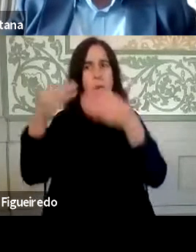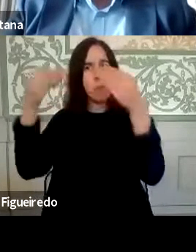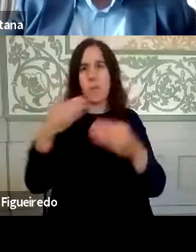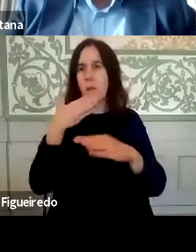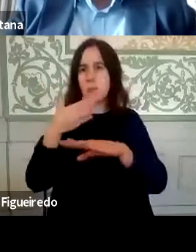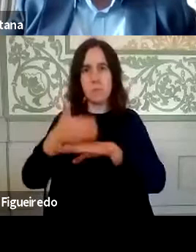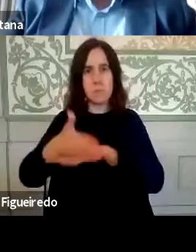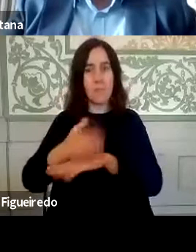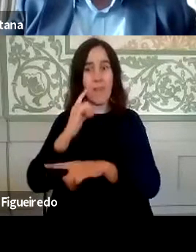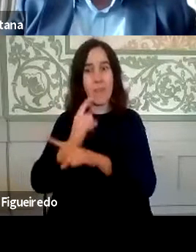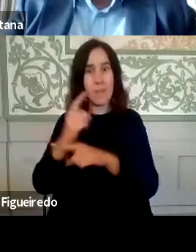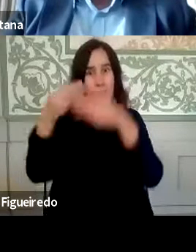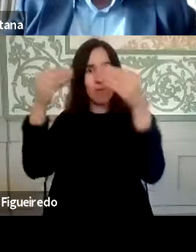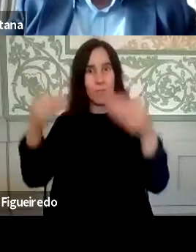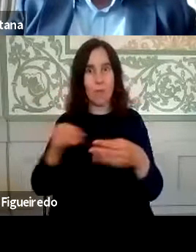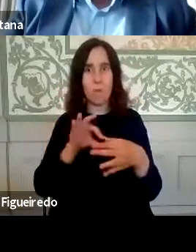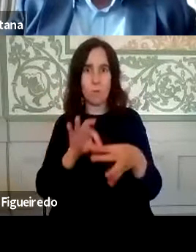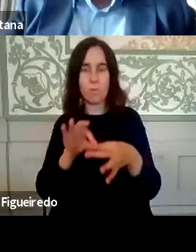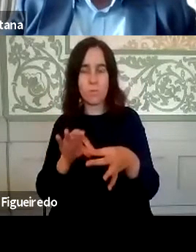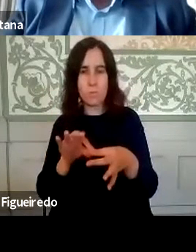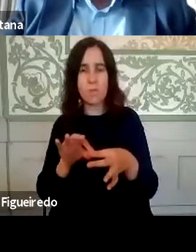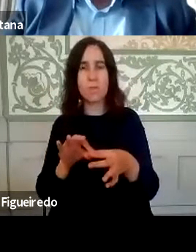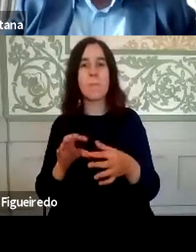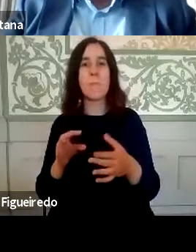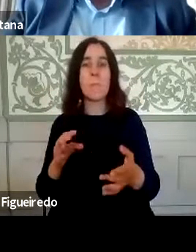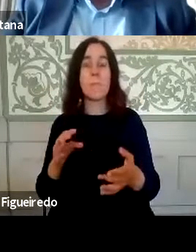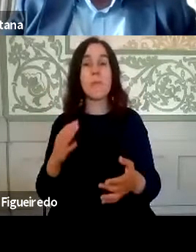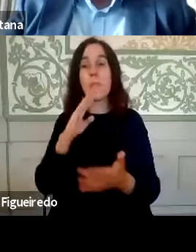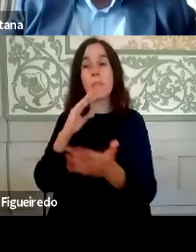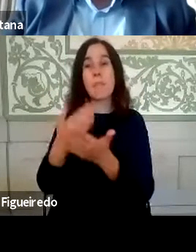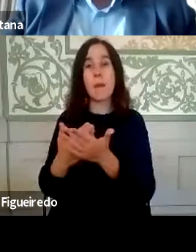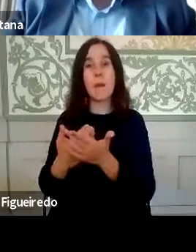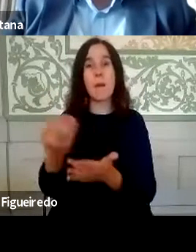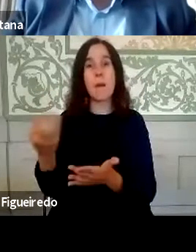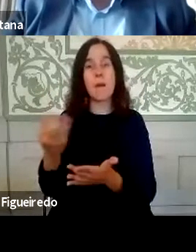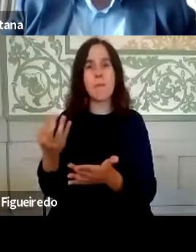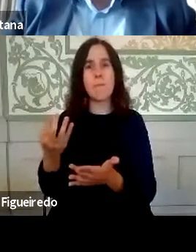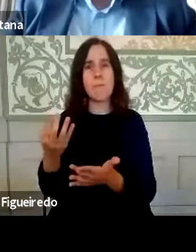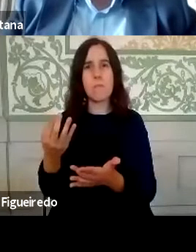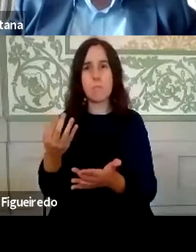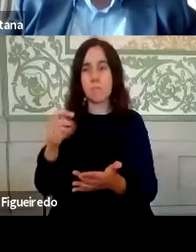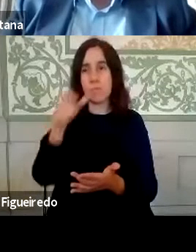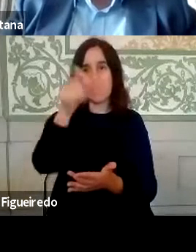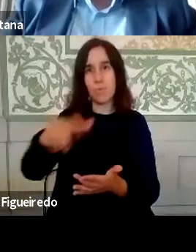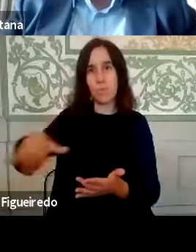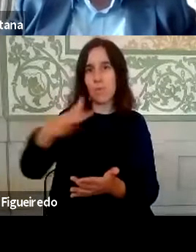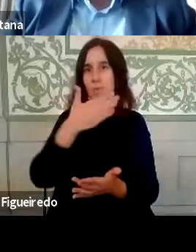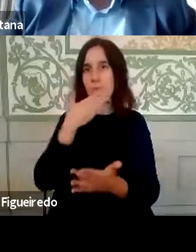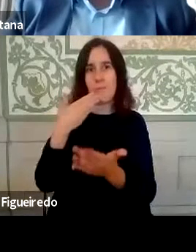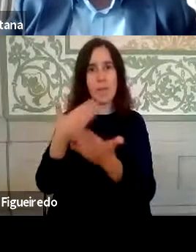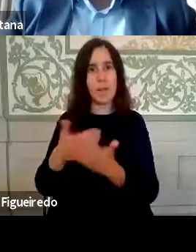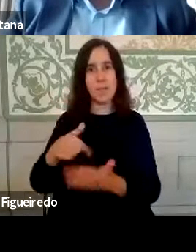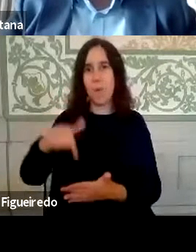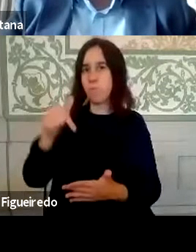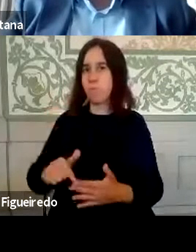portanto, estas mesmo, estas plataformas colaborativas, o que têm permitido, aliás, elas foram das pessoas que responderam eficaz e prontamente também